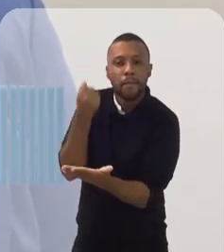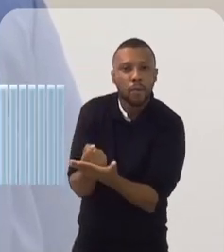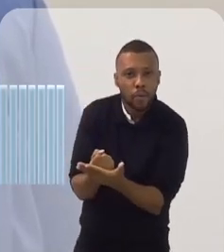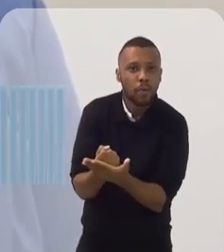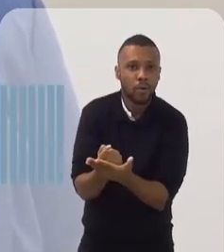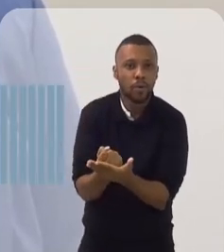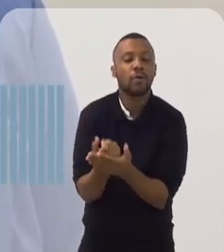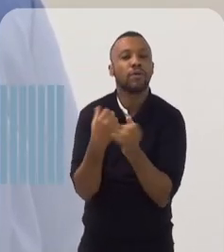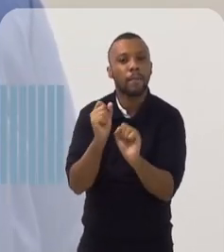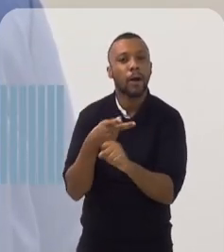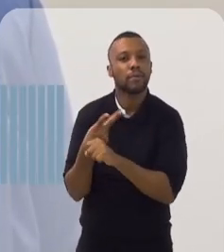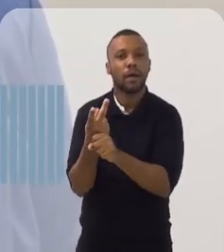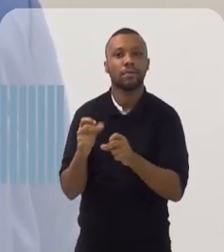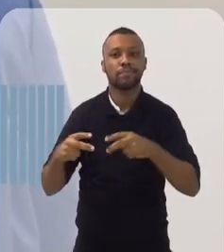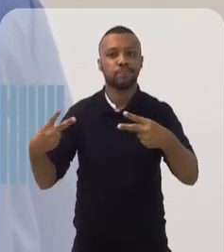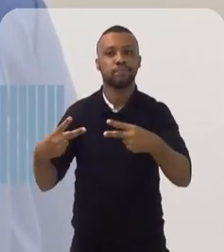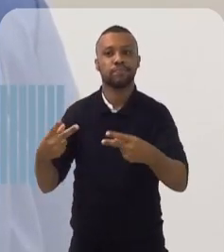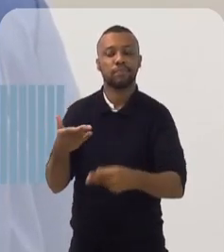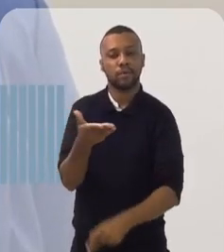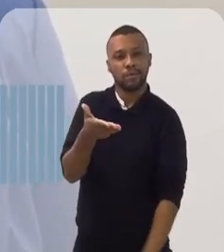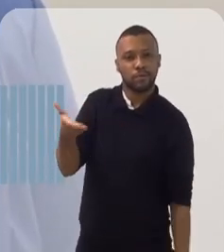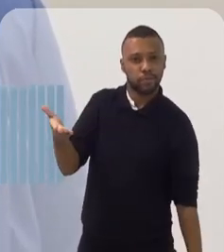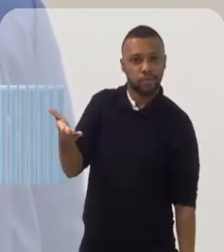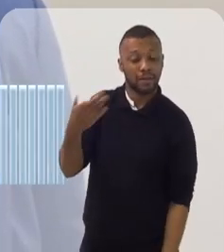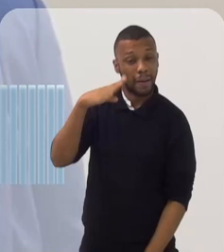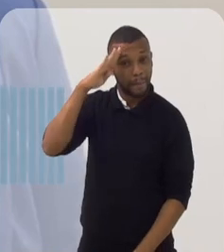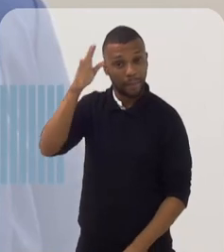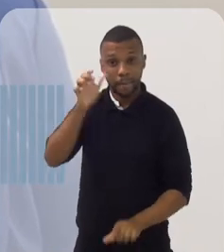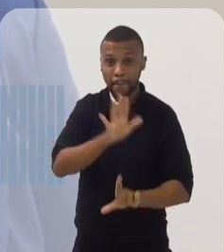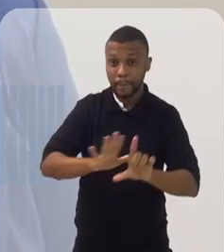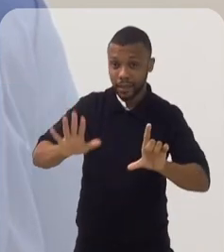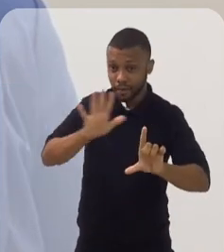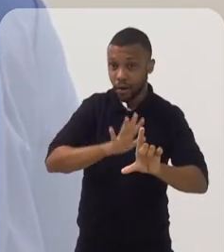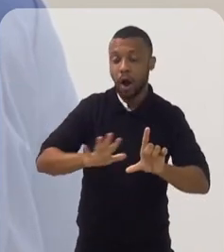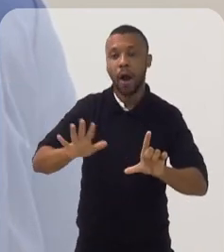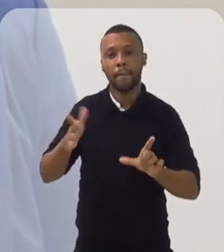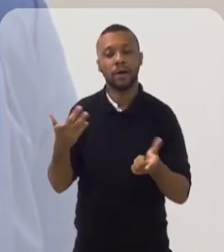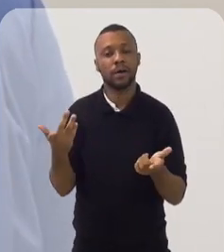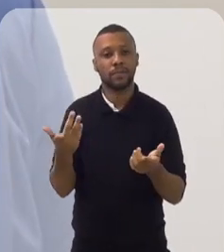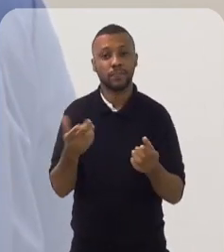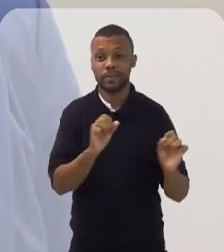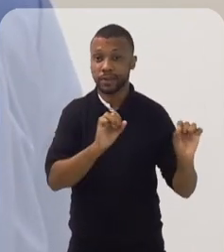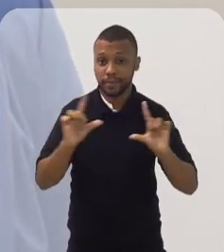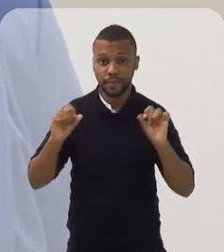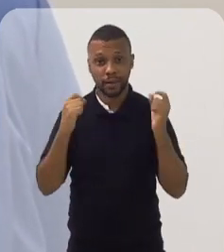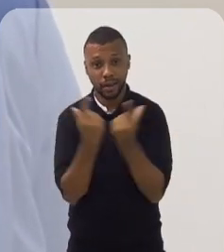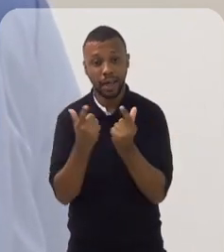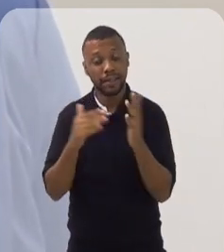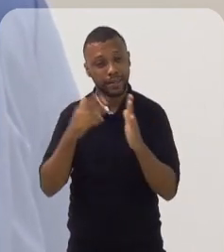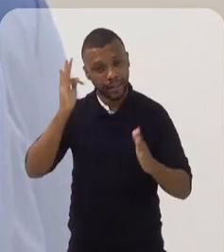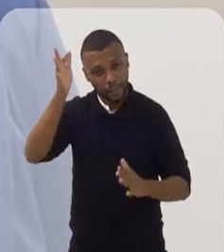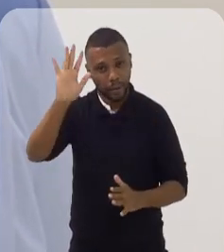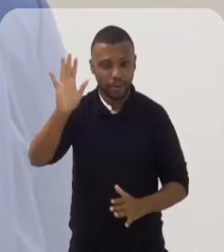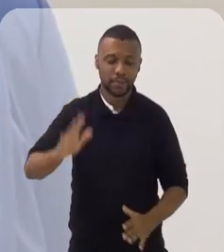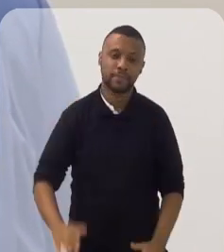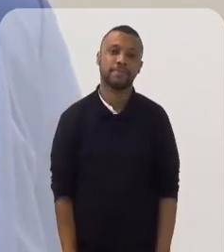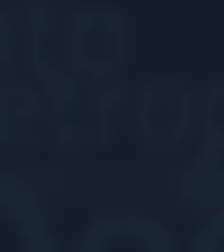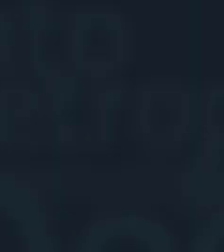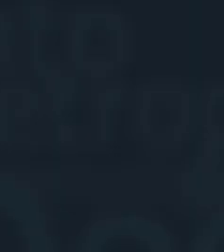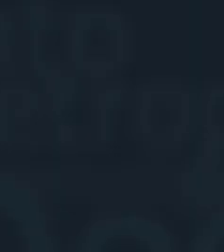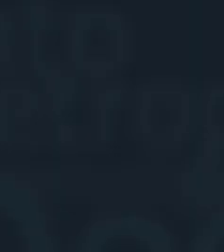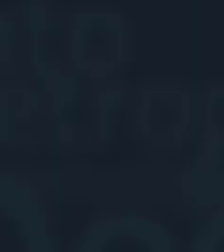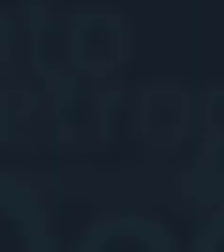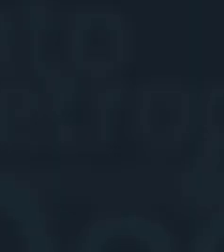É só procurar pelo podcast Quero Discutir o Meu Estado nas principais plataformas de streaming. TV Alerja, o Canal do Povo. Até a próxima.